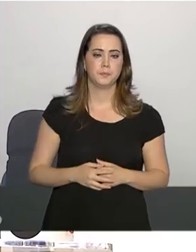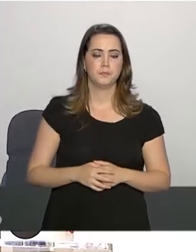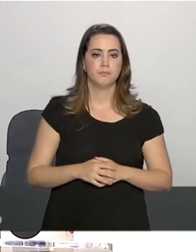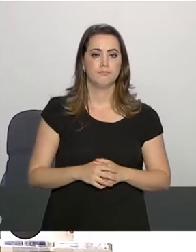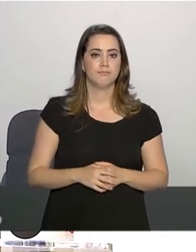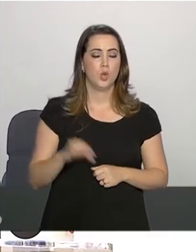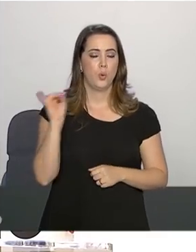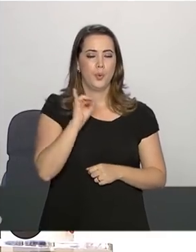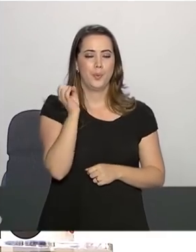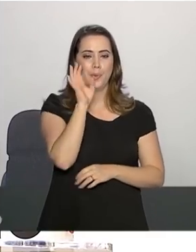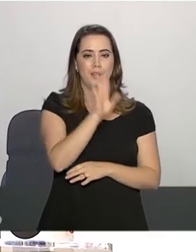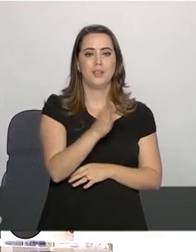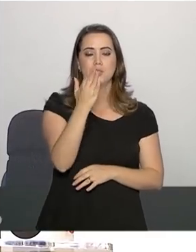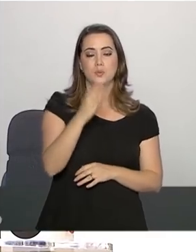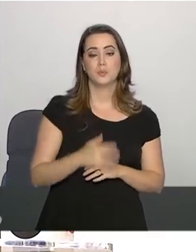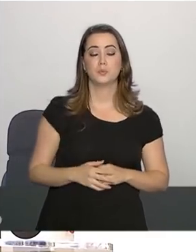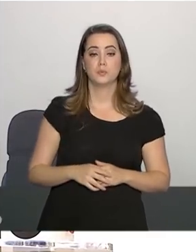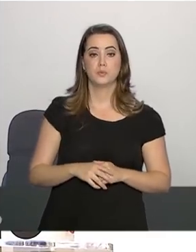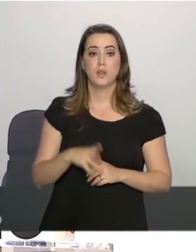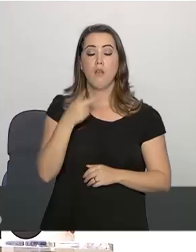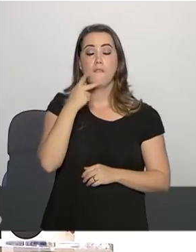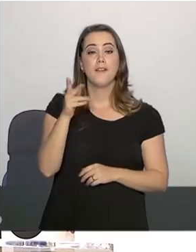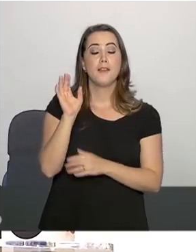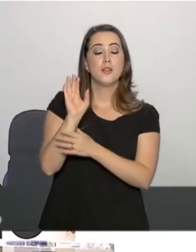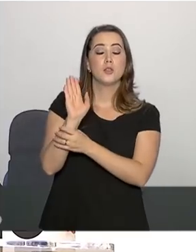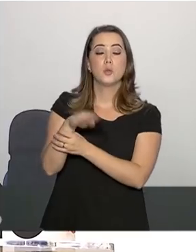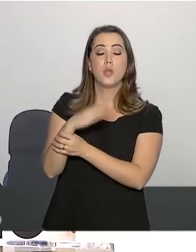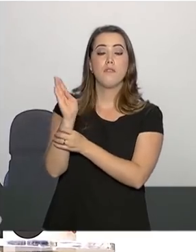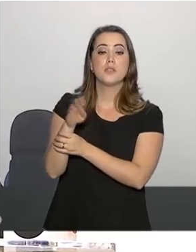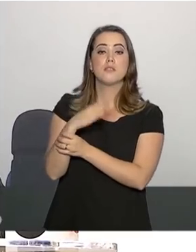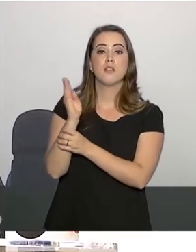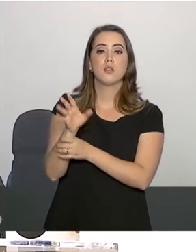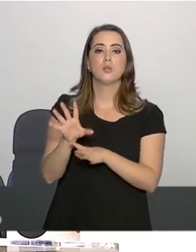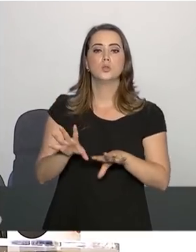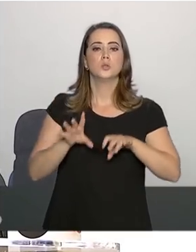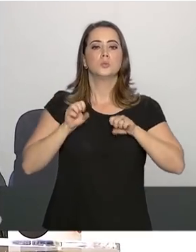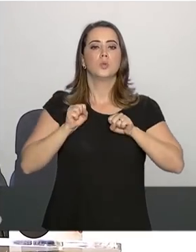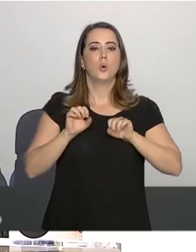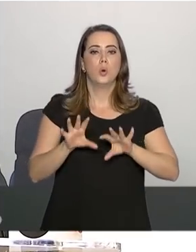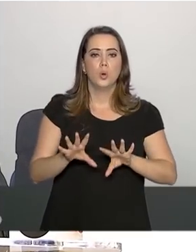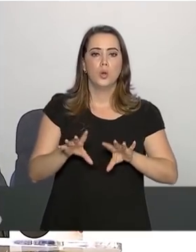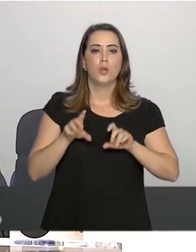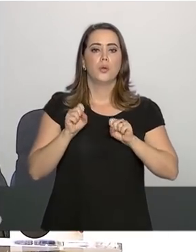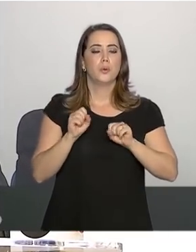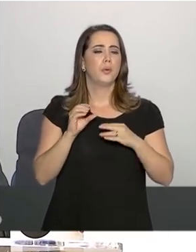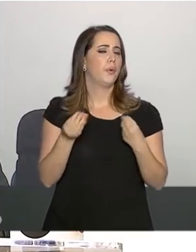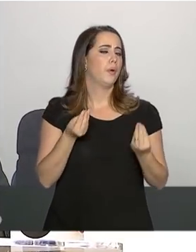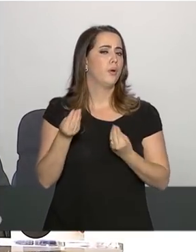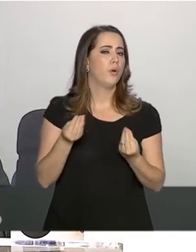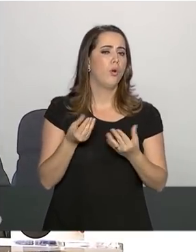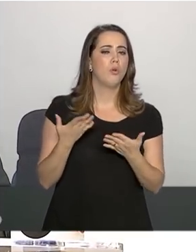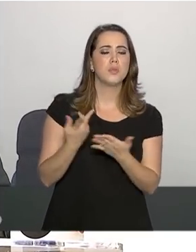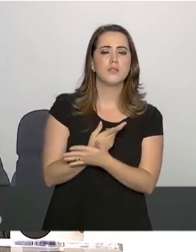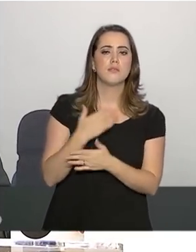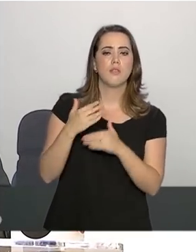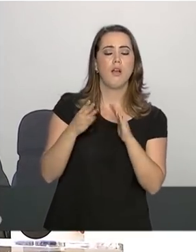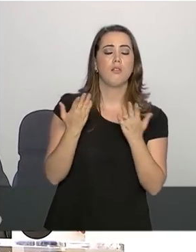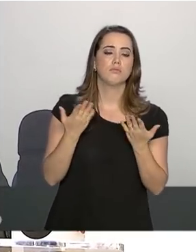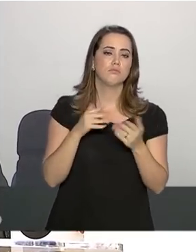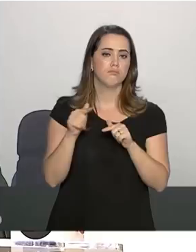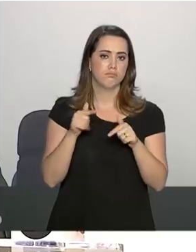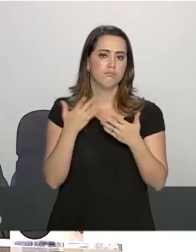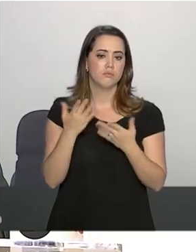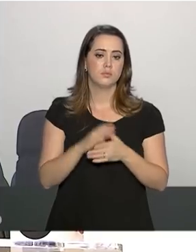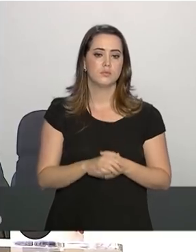General, boa tarde. Não vai, senhor. Sobre a fisioterapia e fisioterapia respiratória e motora, como anda o programa do presidente?